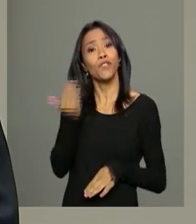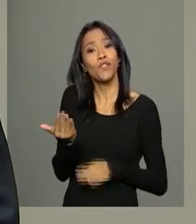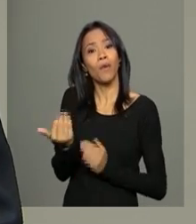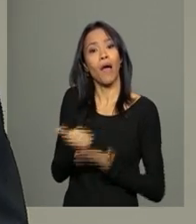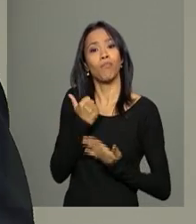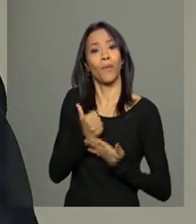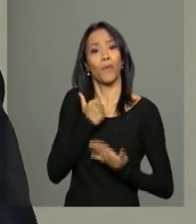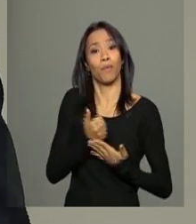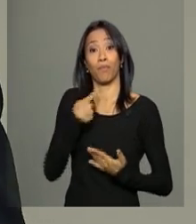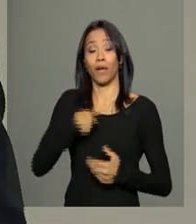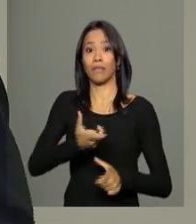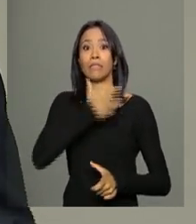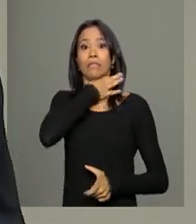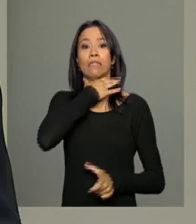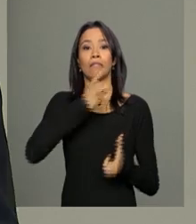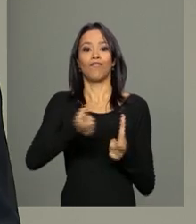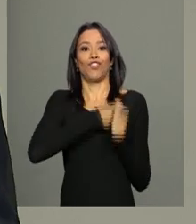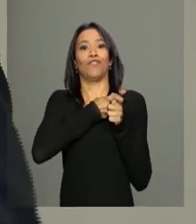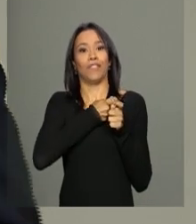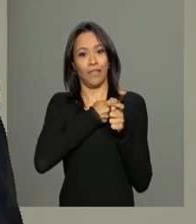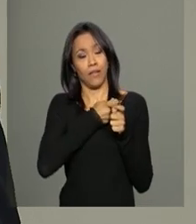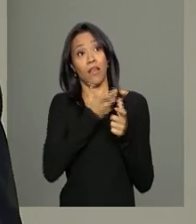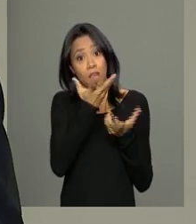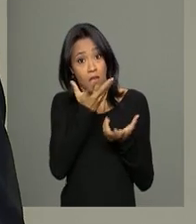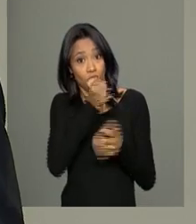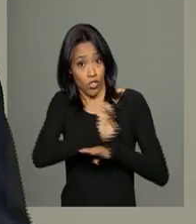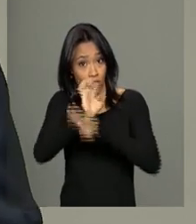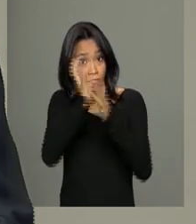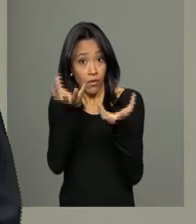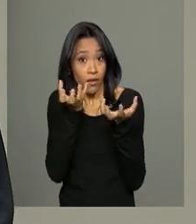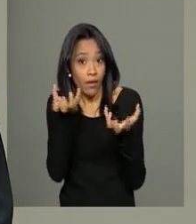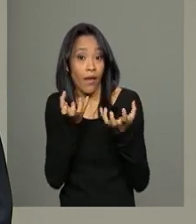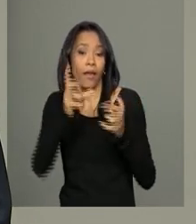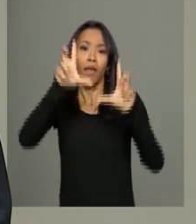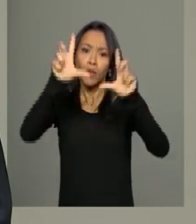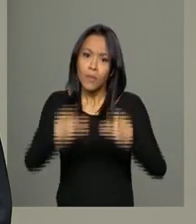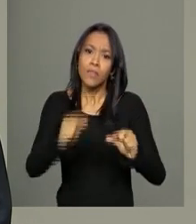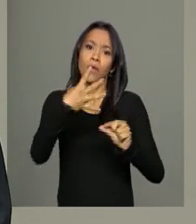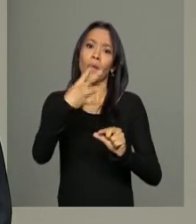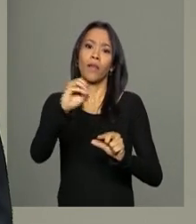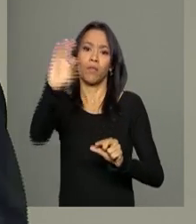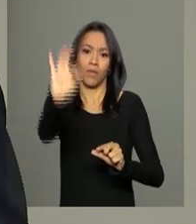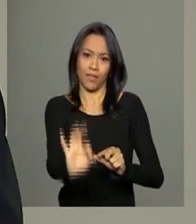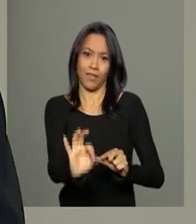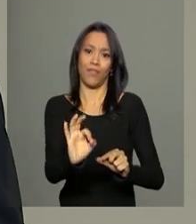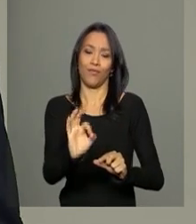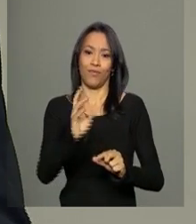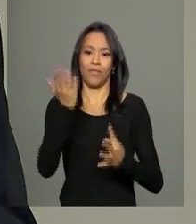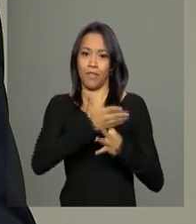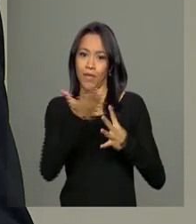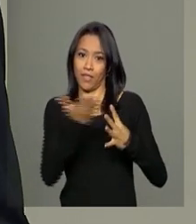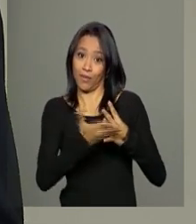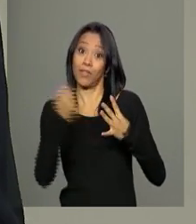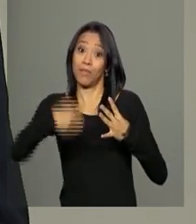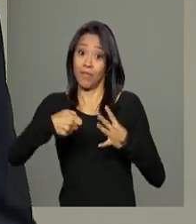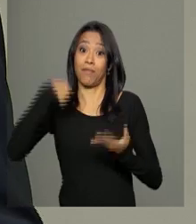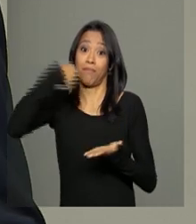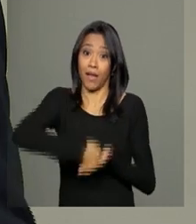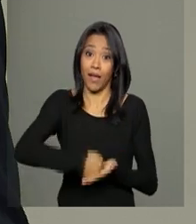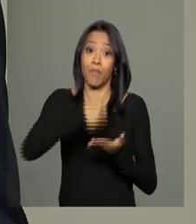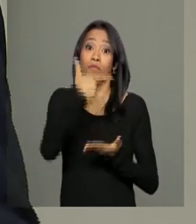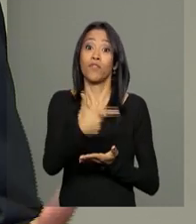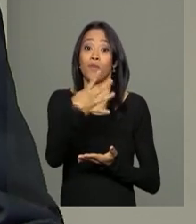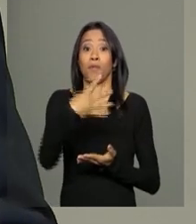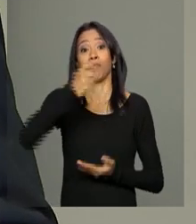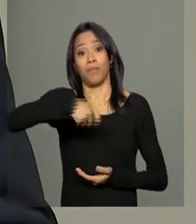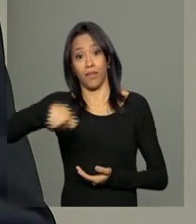porque tem um endividamento maior. Os que quiserem vão poder reduzir em 40% o valor das prestações que tem que pagar por 24